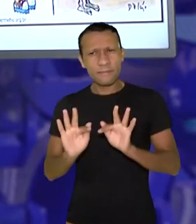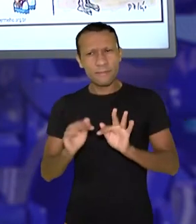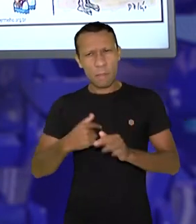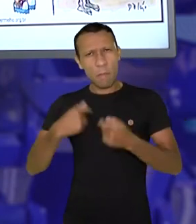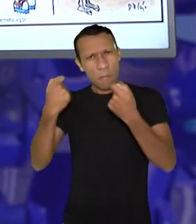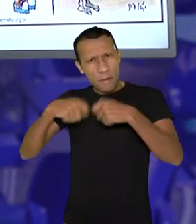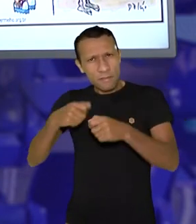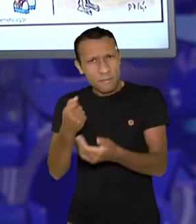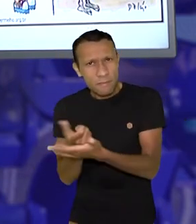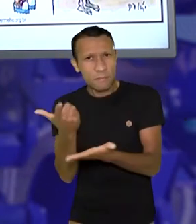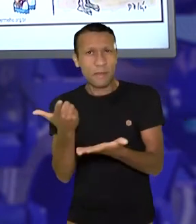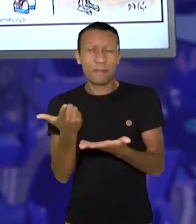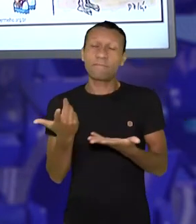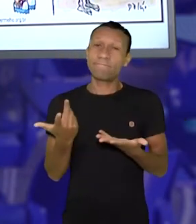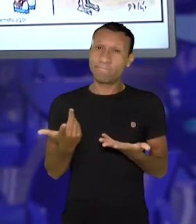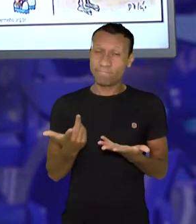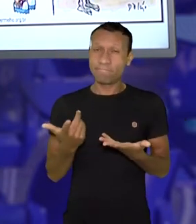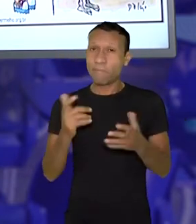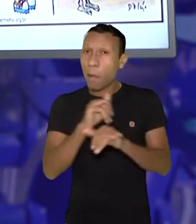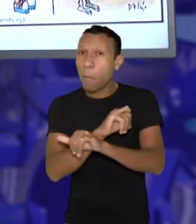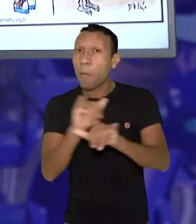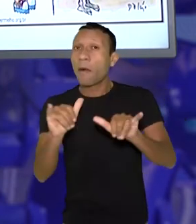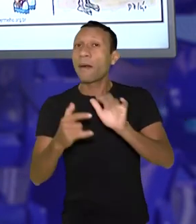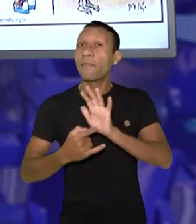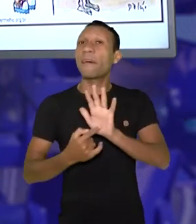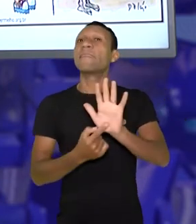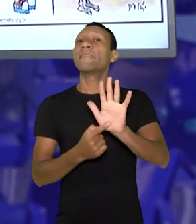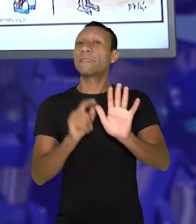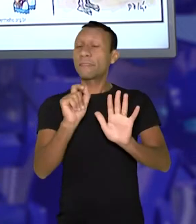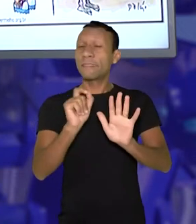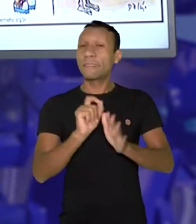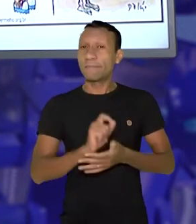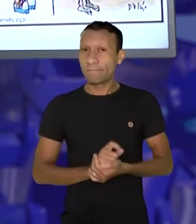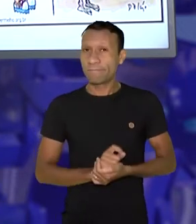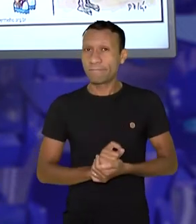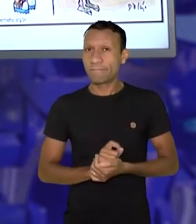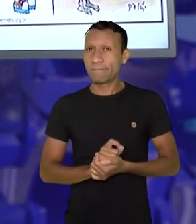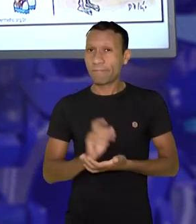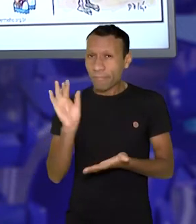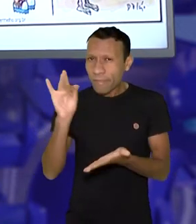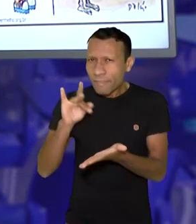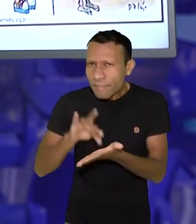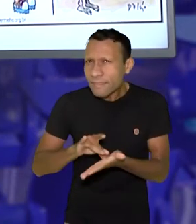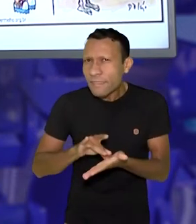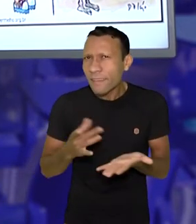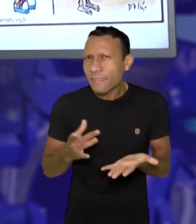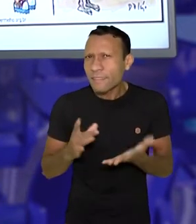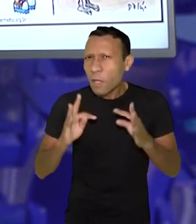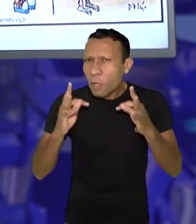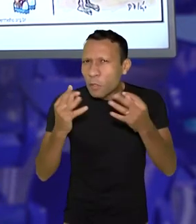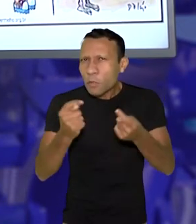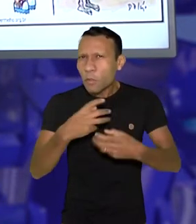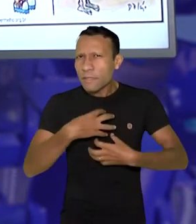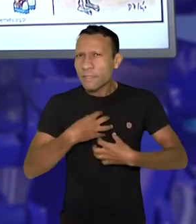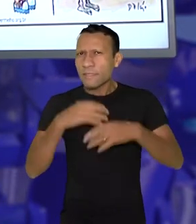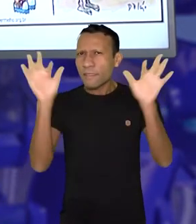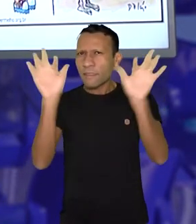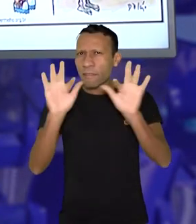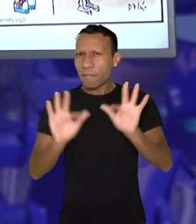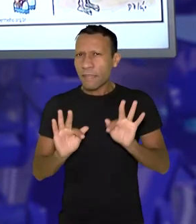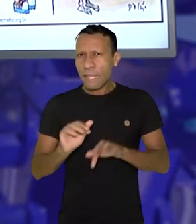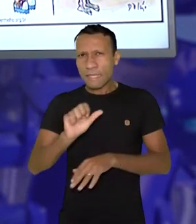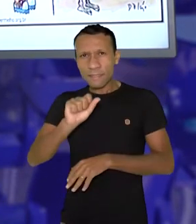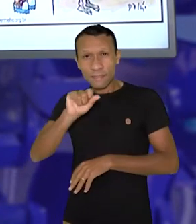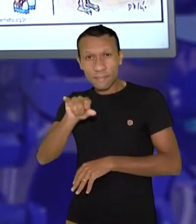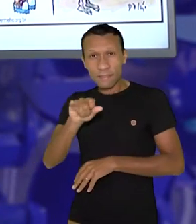segundo a mídia, segundo a propaganda traz para a gente, será que de fato todo mundo vai ter condições de ser feliz? Todo